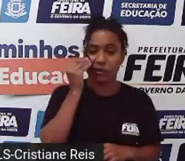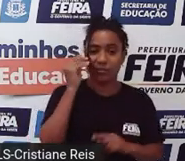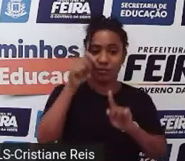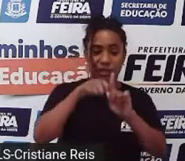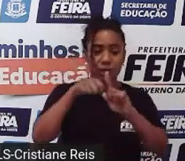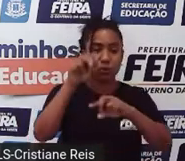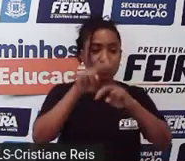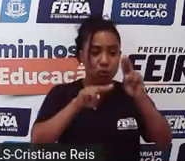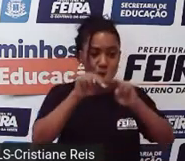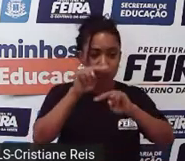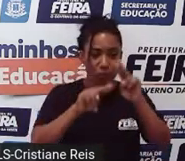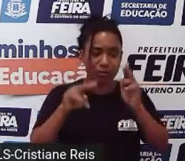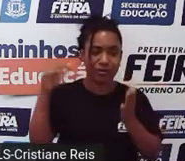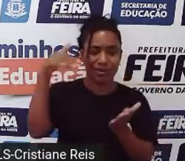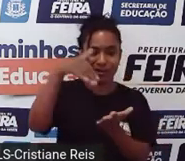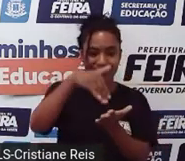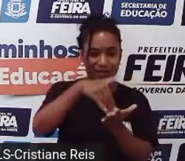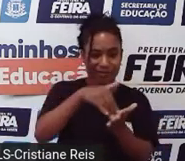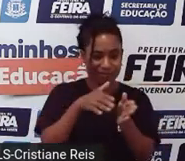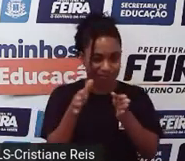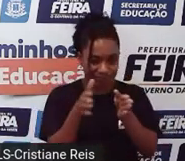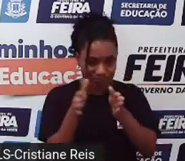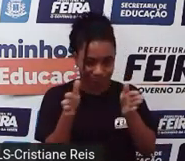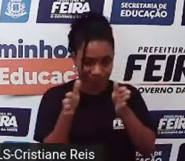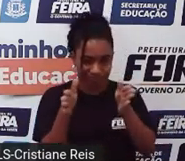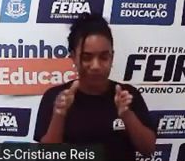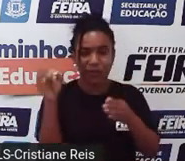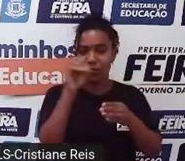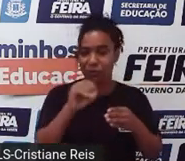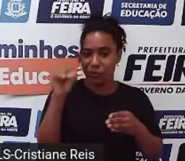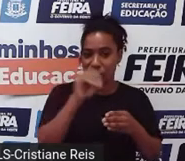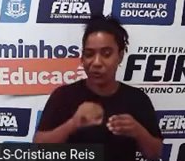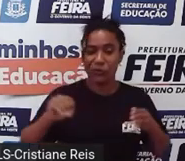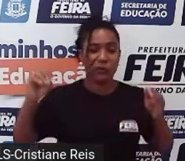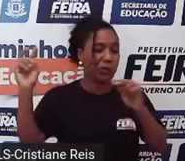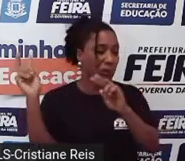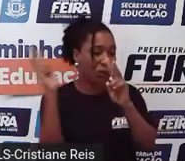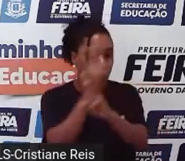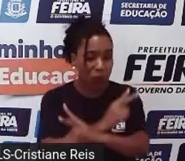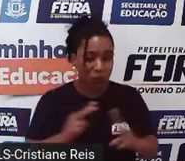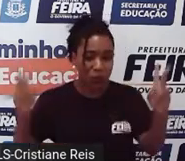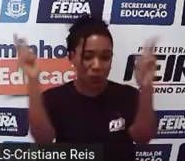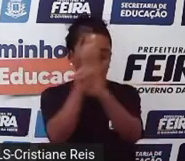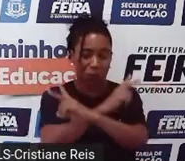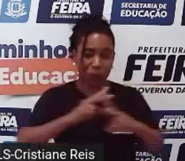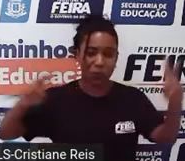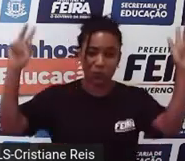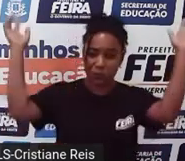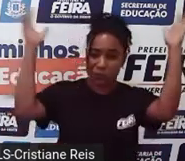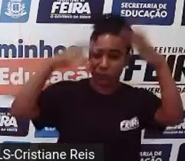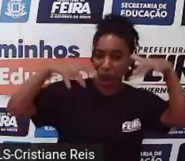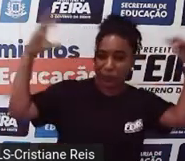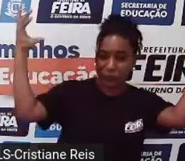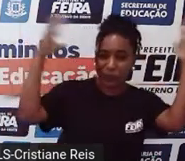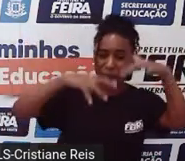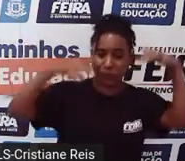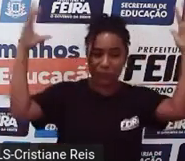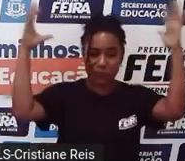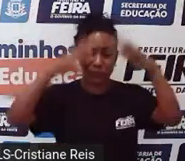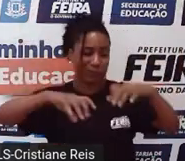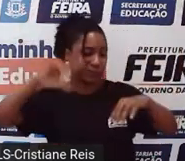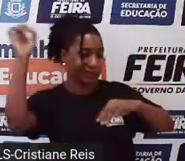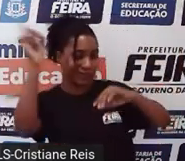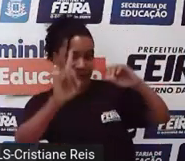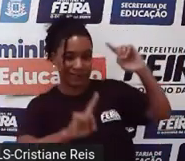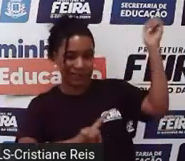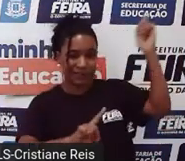outubro, aproximadamente. E é uma época de muita ventania, chuvas muito fortes, tempestades por toda a